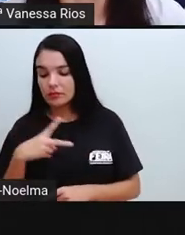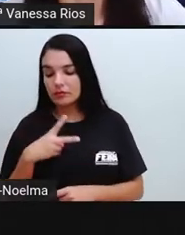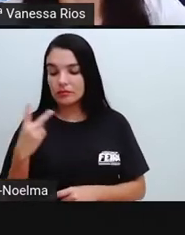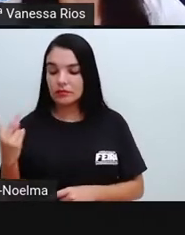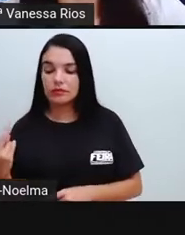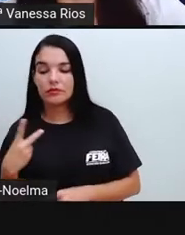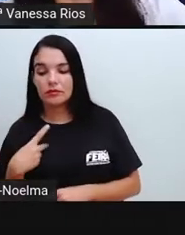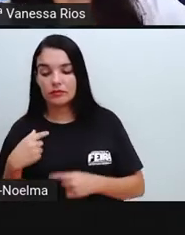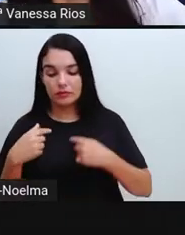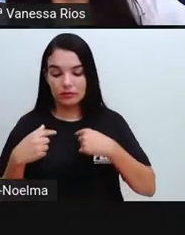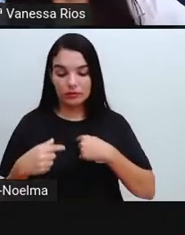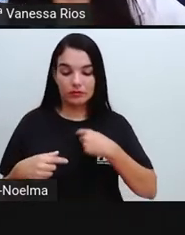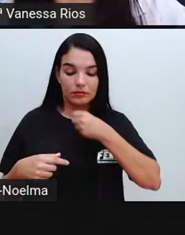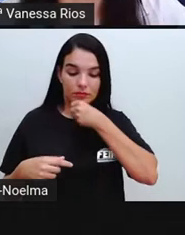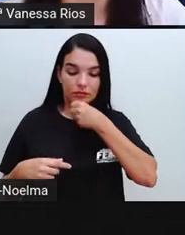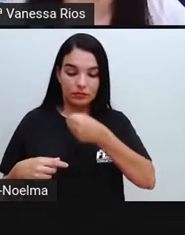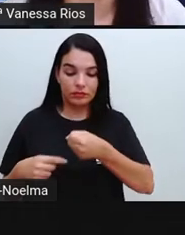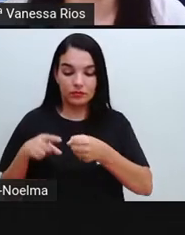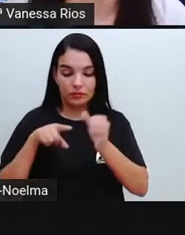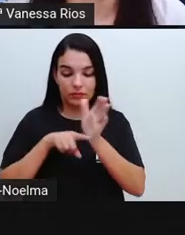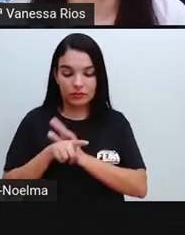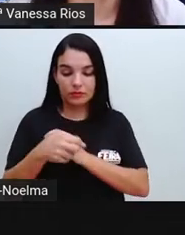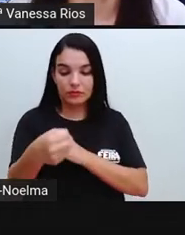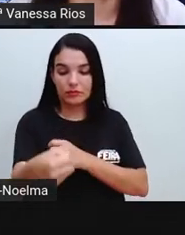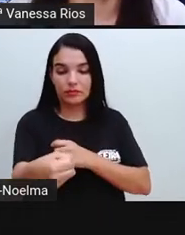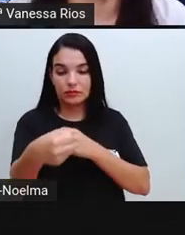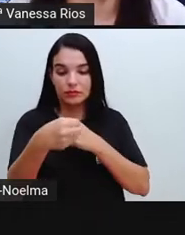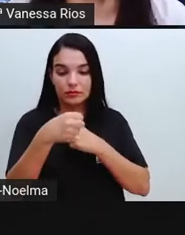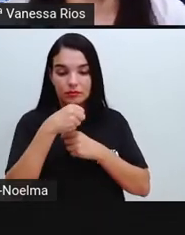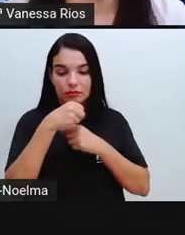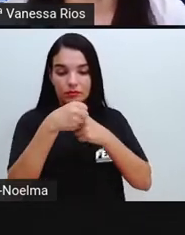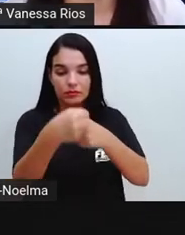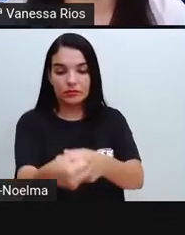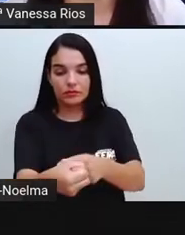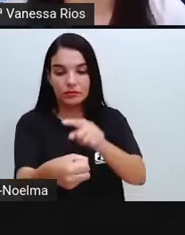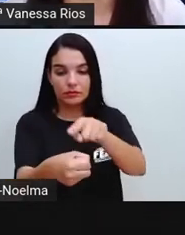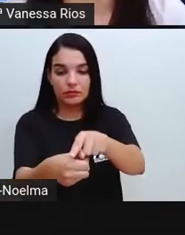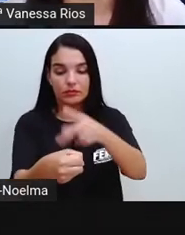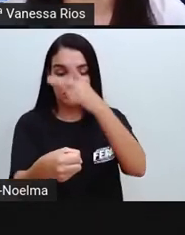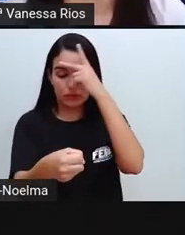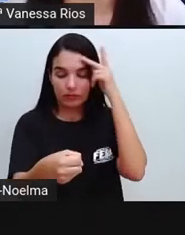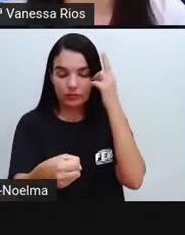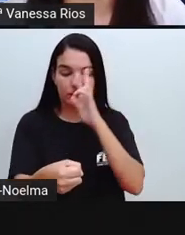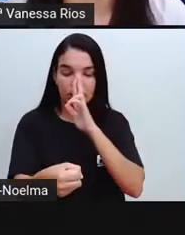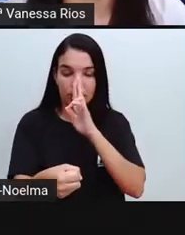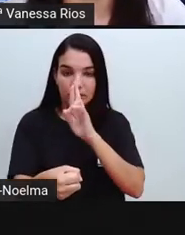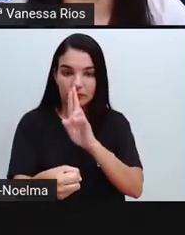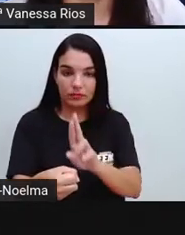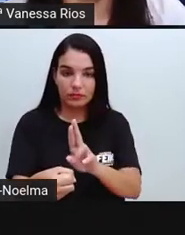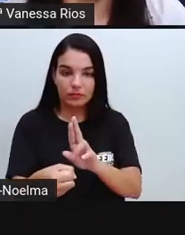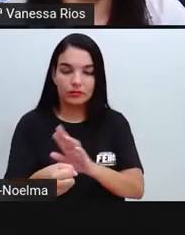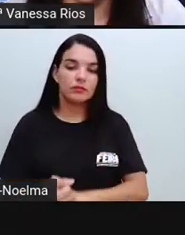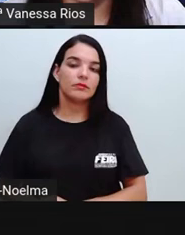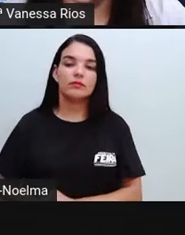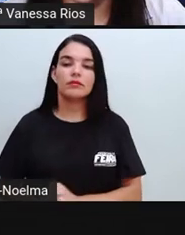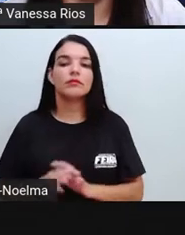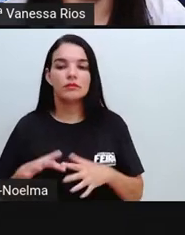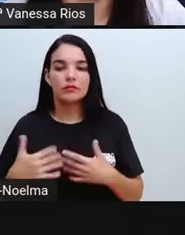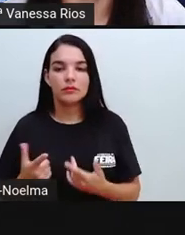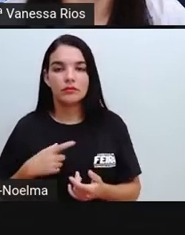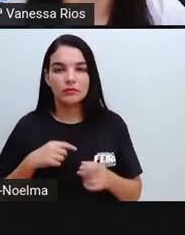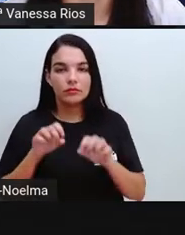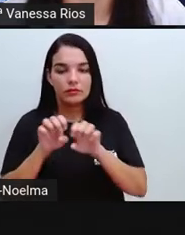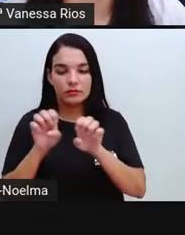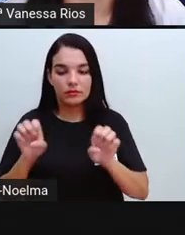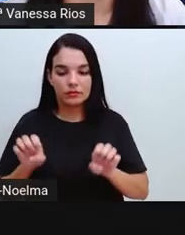ou seja, o entrevistador e o entrevistado. Então por mais que exista uma estrutura por trás da